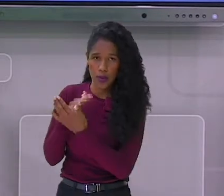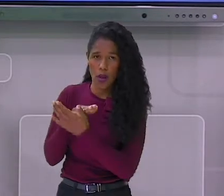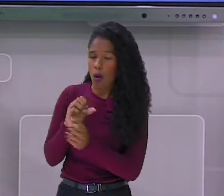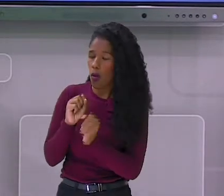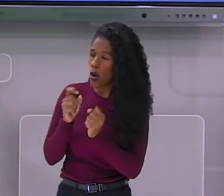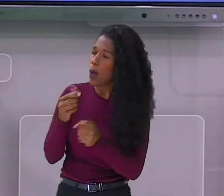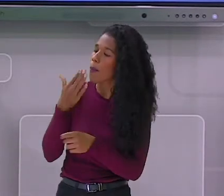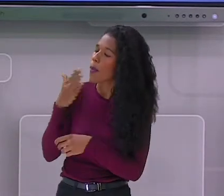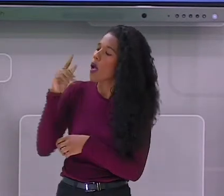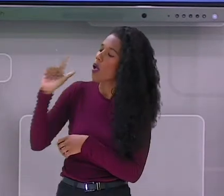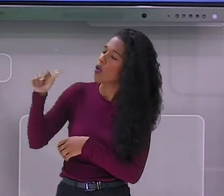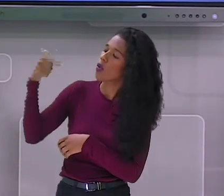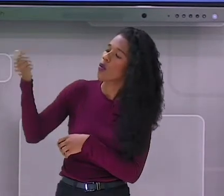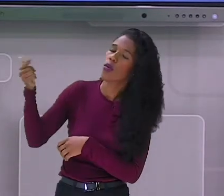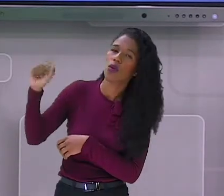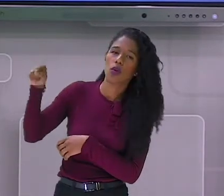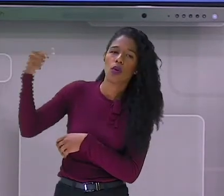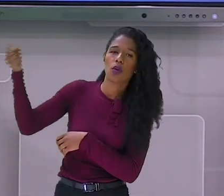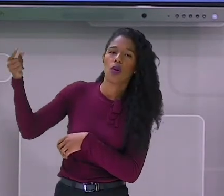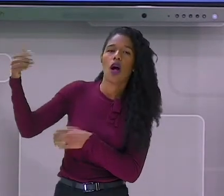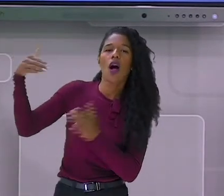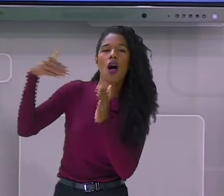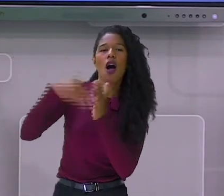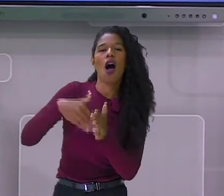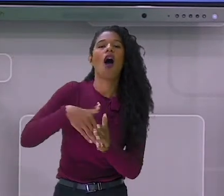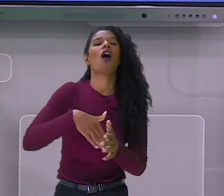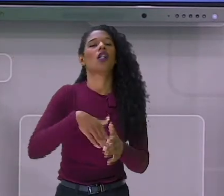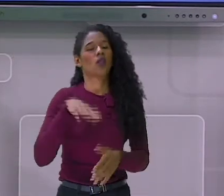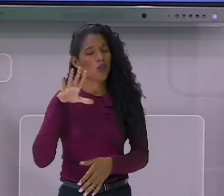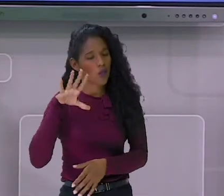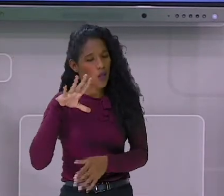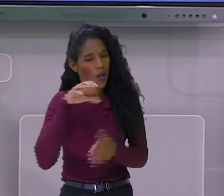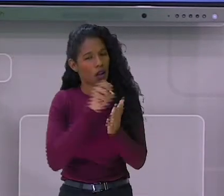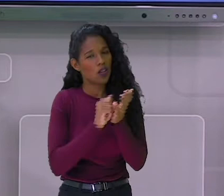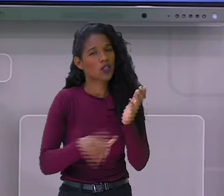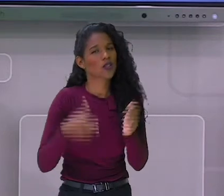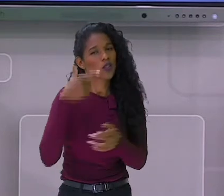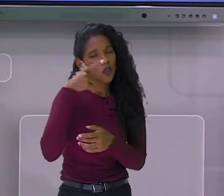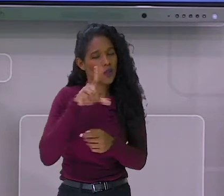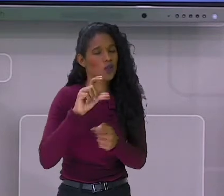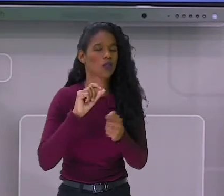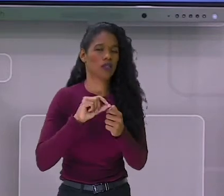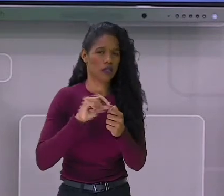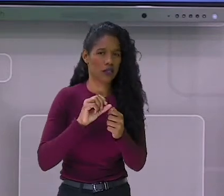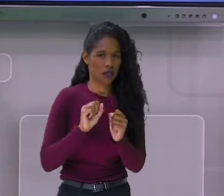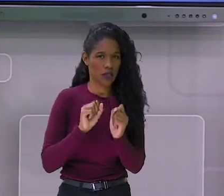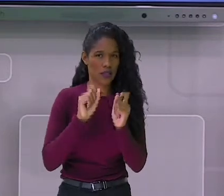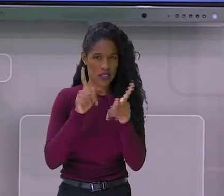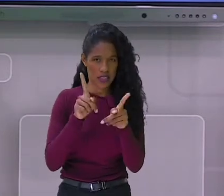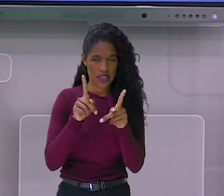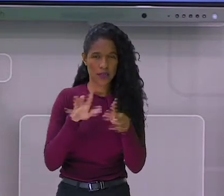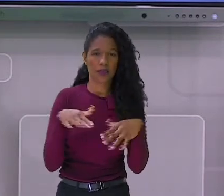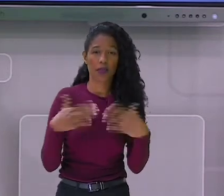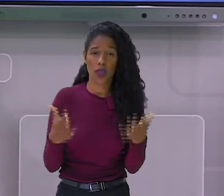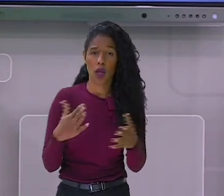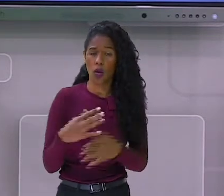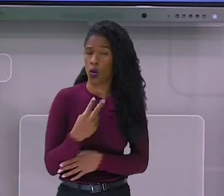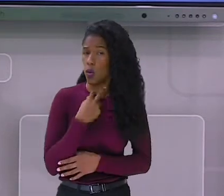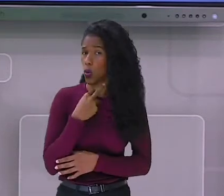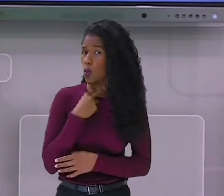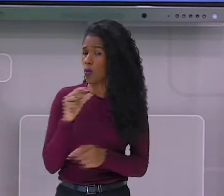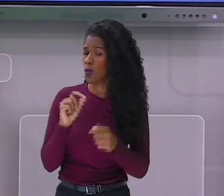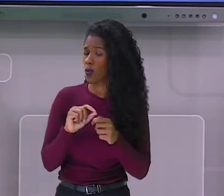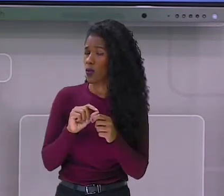professora, até conseguir solucionar o problema. Não é assim que a gente consegue? O que não pode